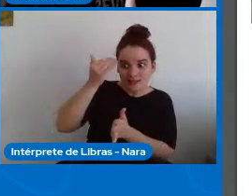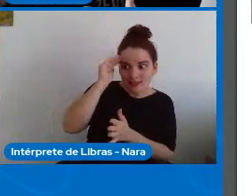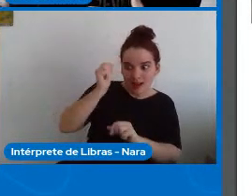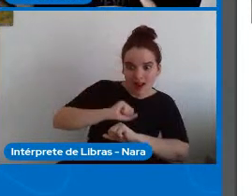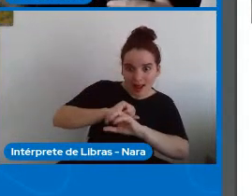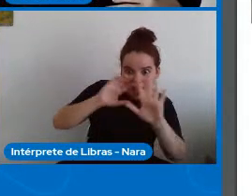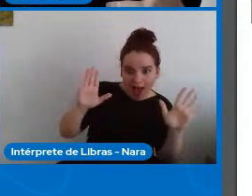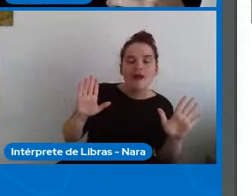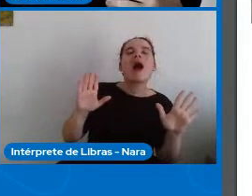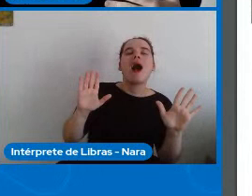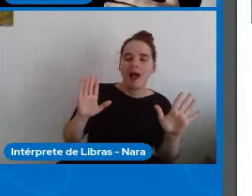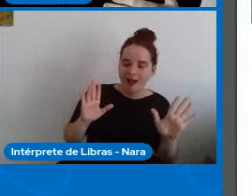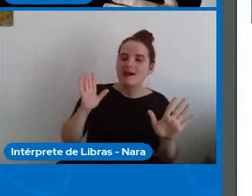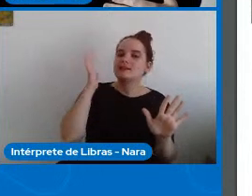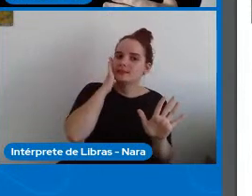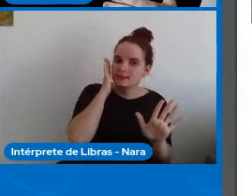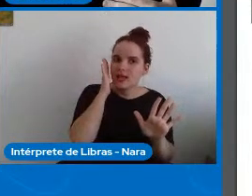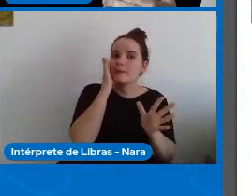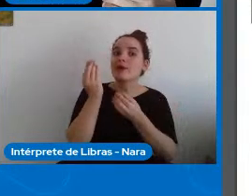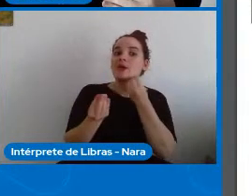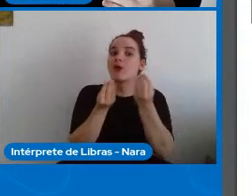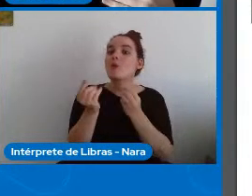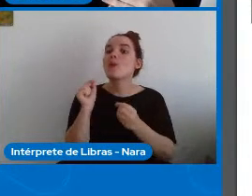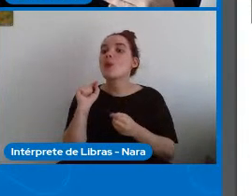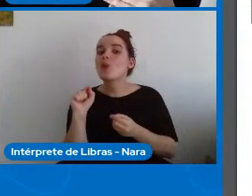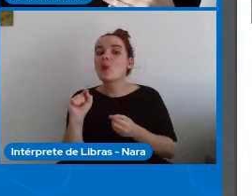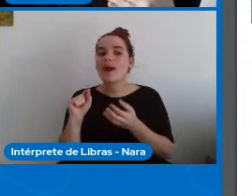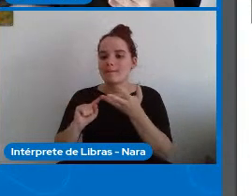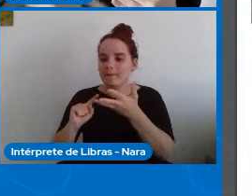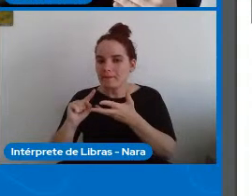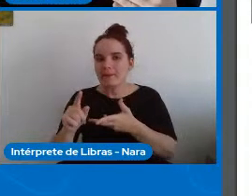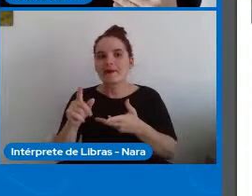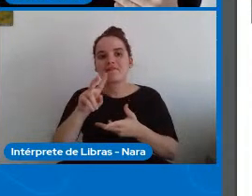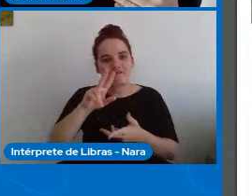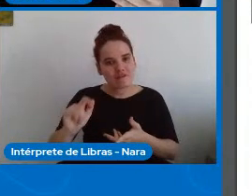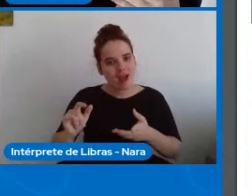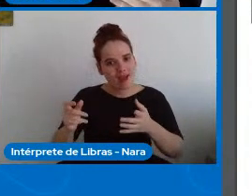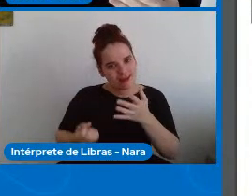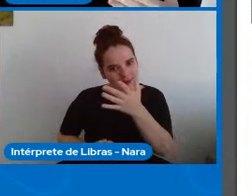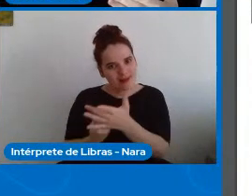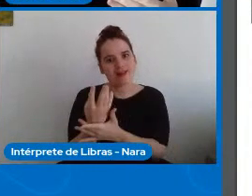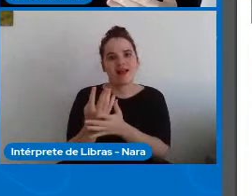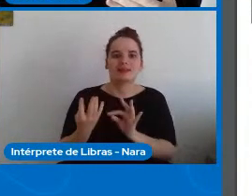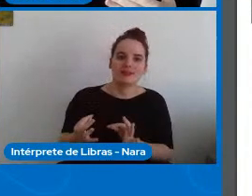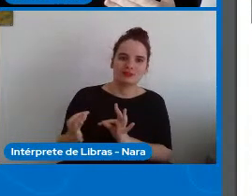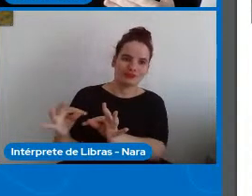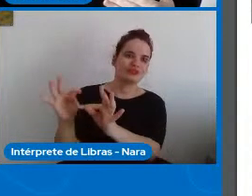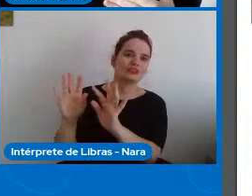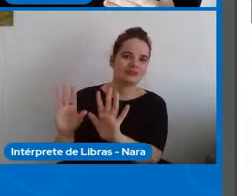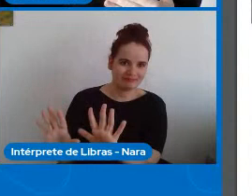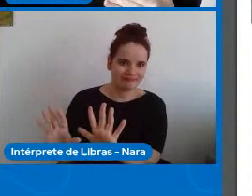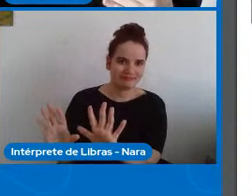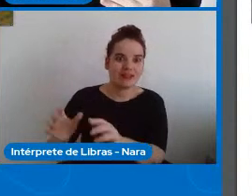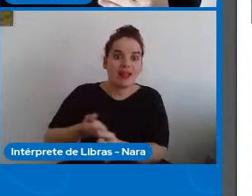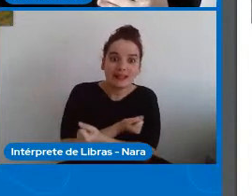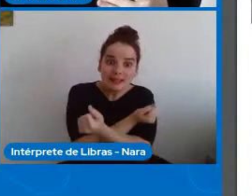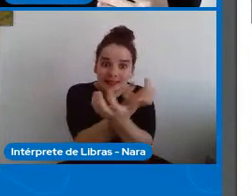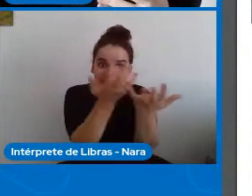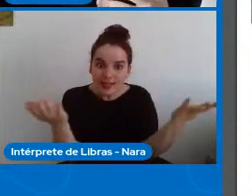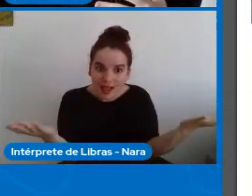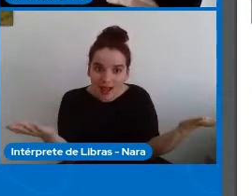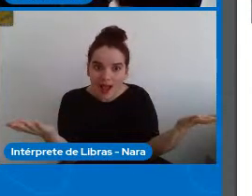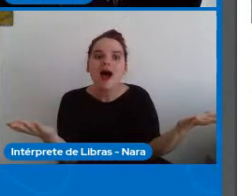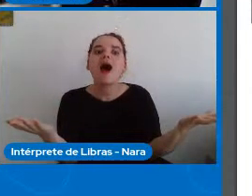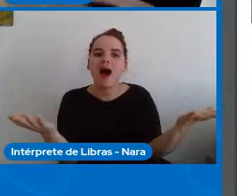especificar construir de modo que isso quando seja disponibilizado na sociedade ele